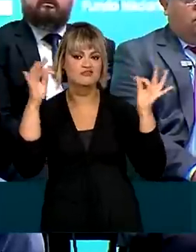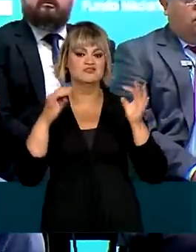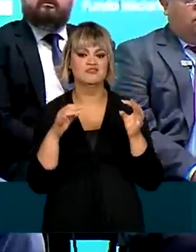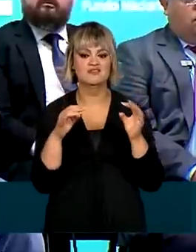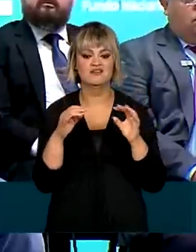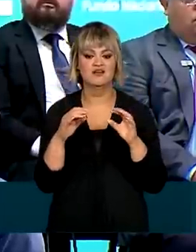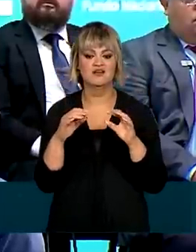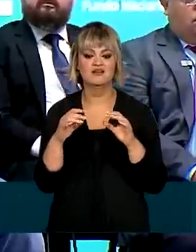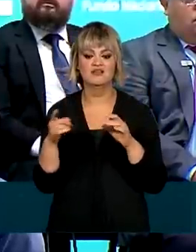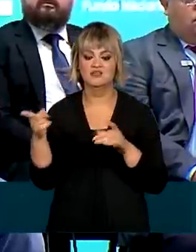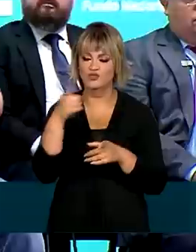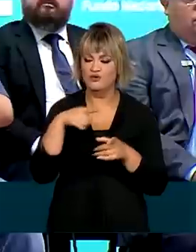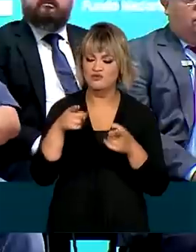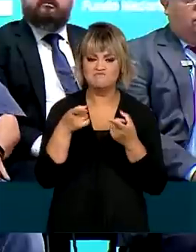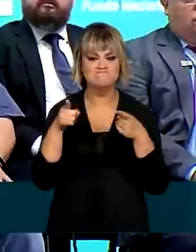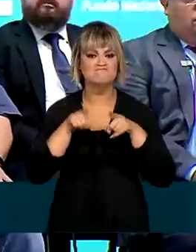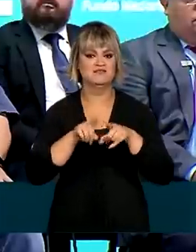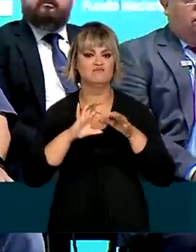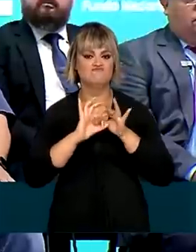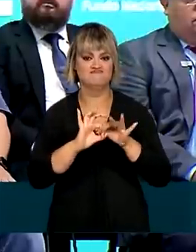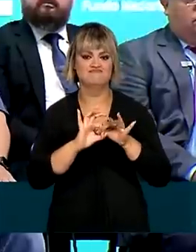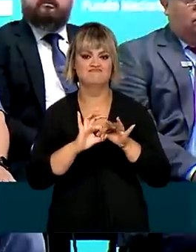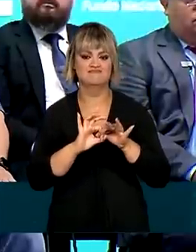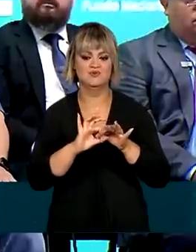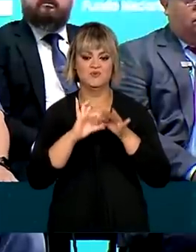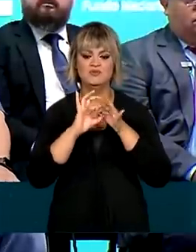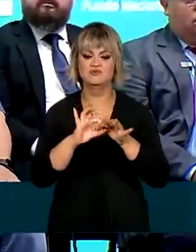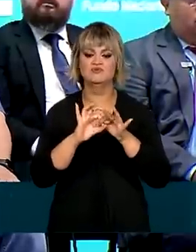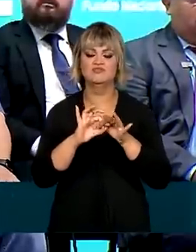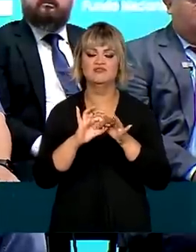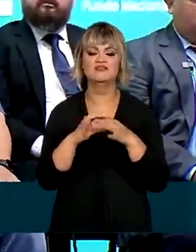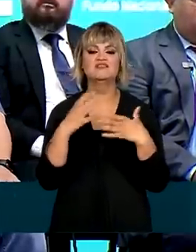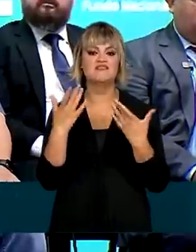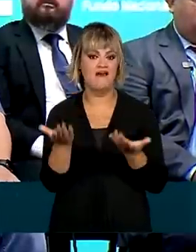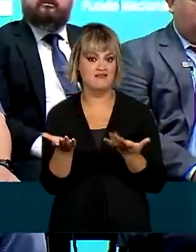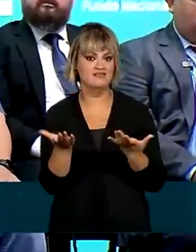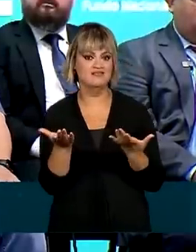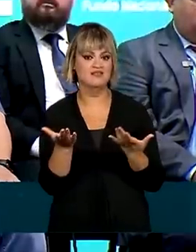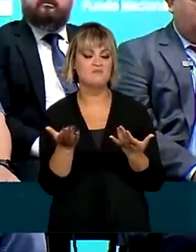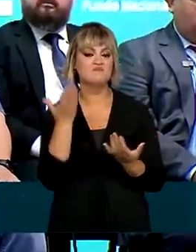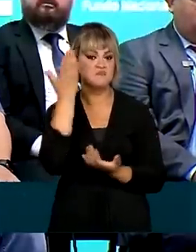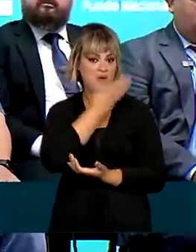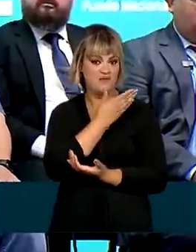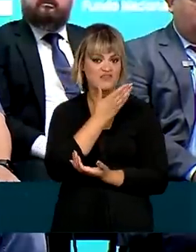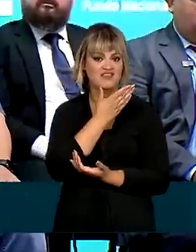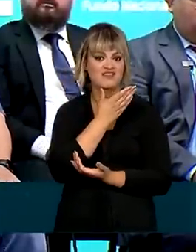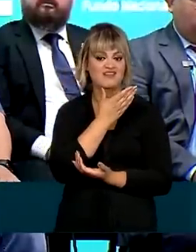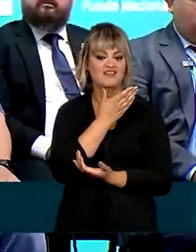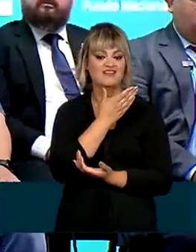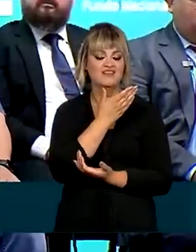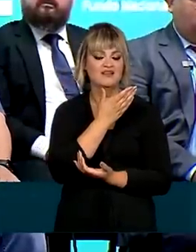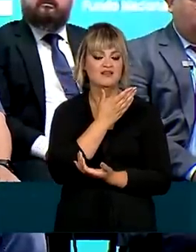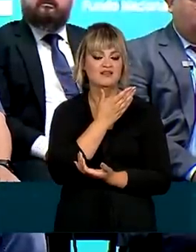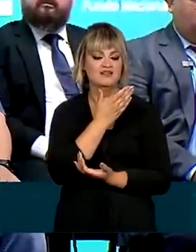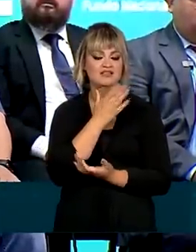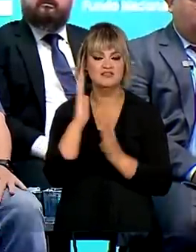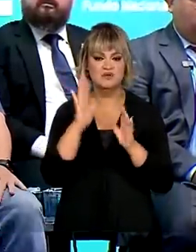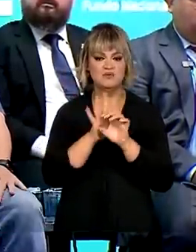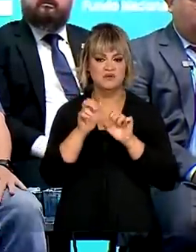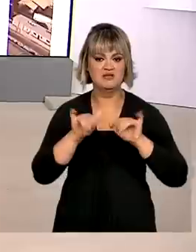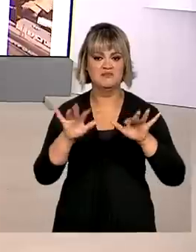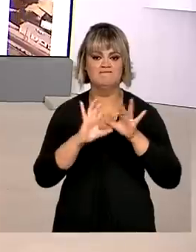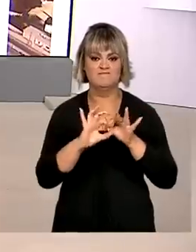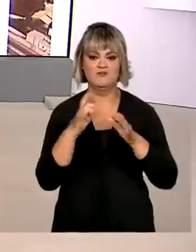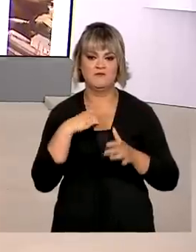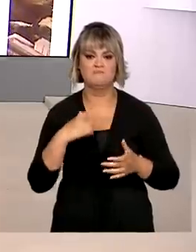e de braços dados. E essa foi talvez a maior demonstração que nós tivemos durante a pandemia.